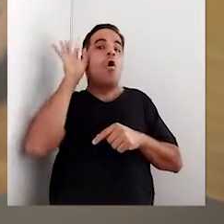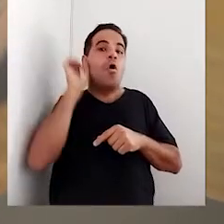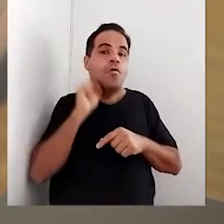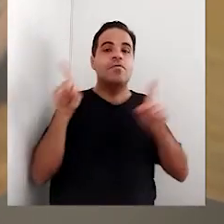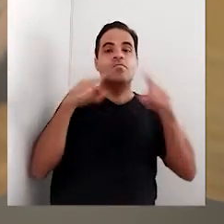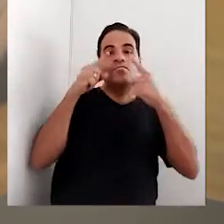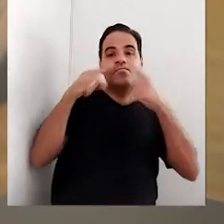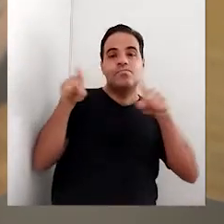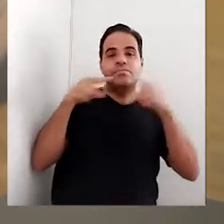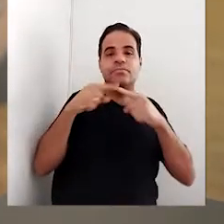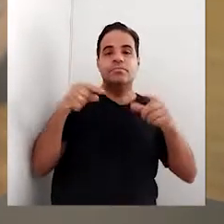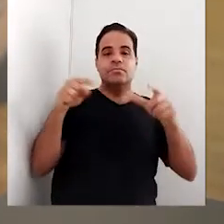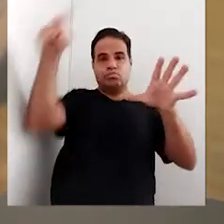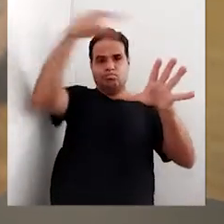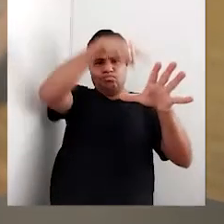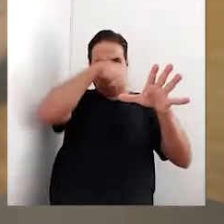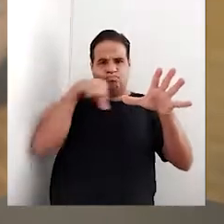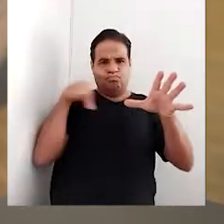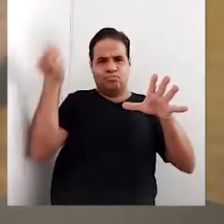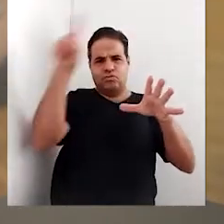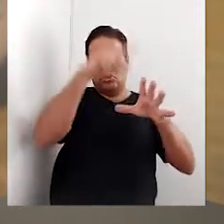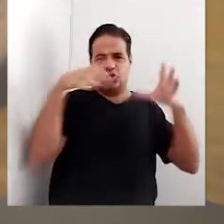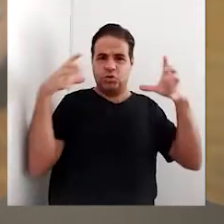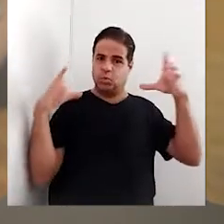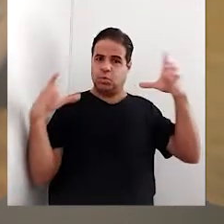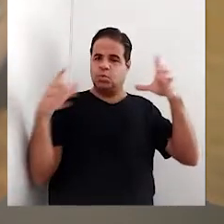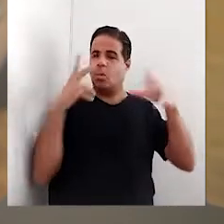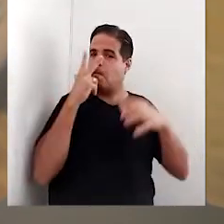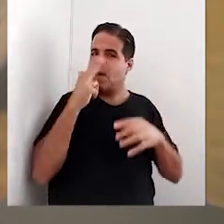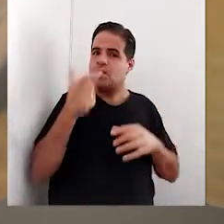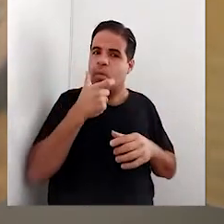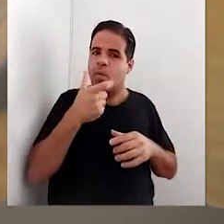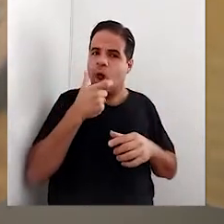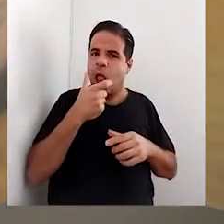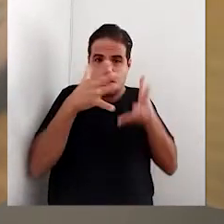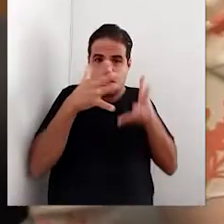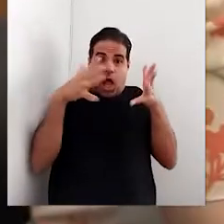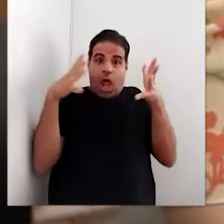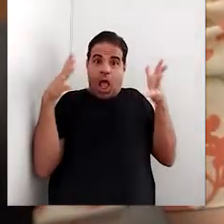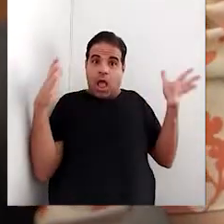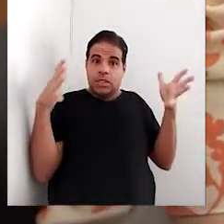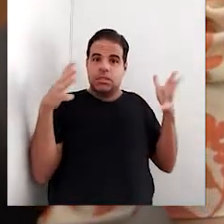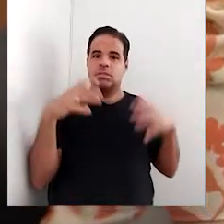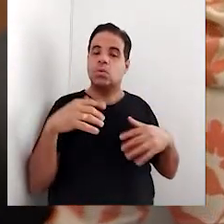músicas que tocavam de um disco enorme. Parecia uma bolacha gigante.